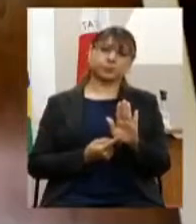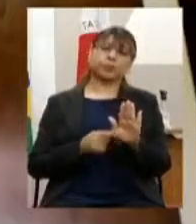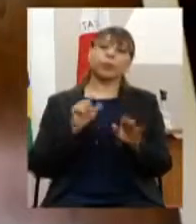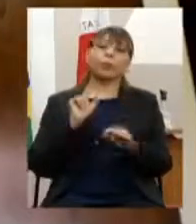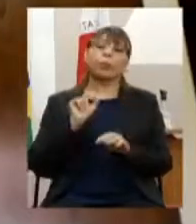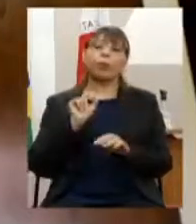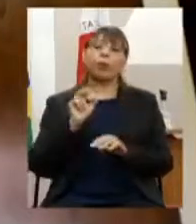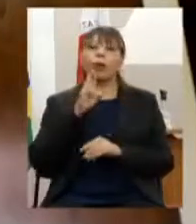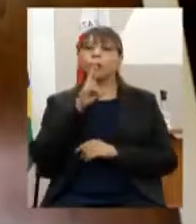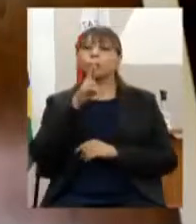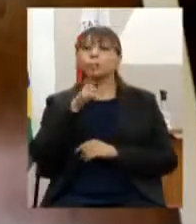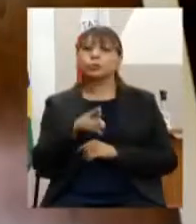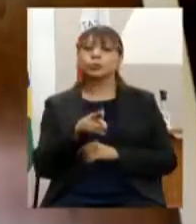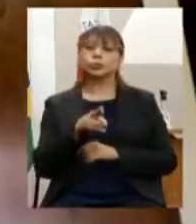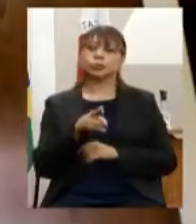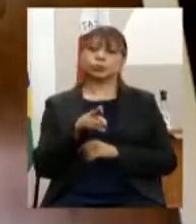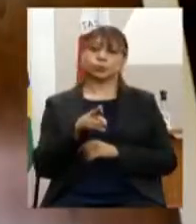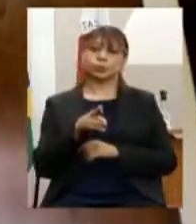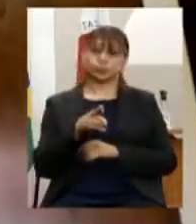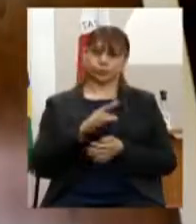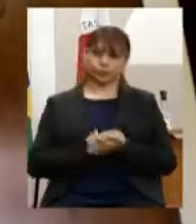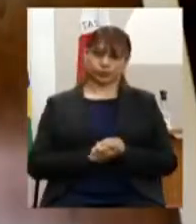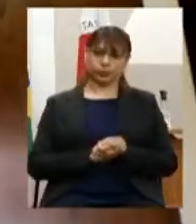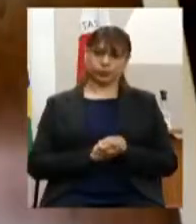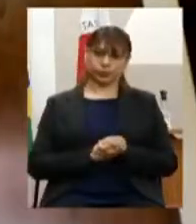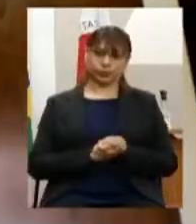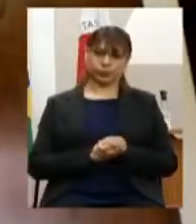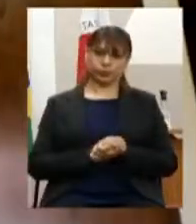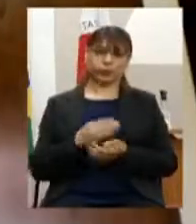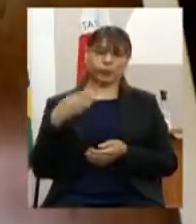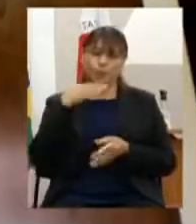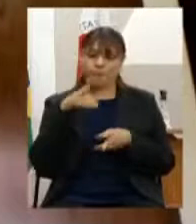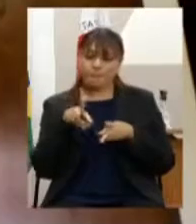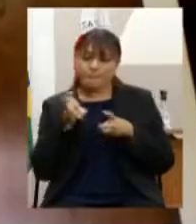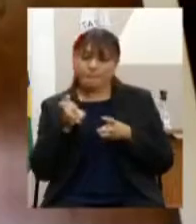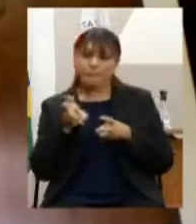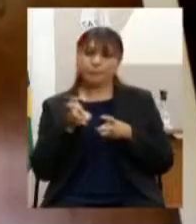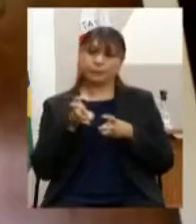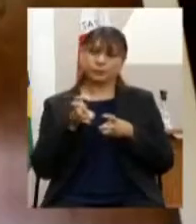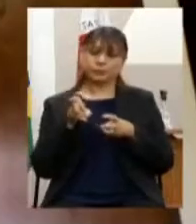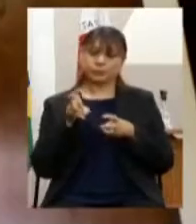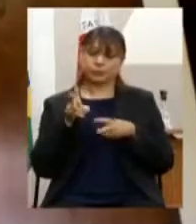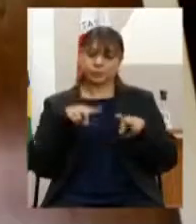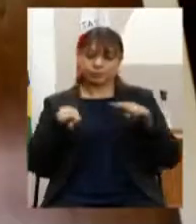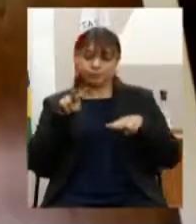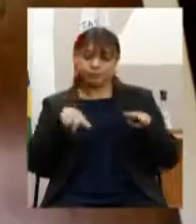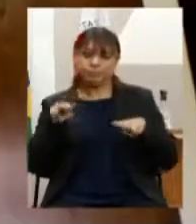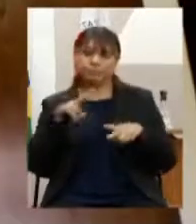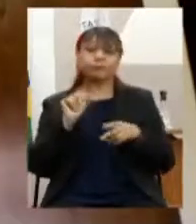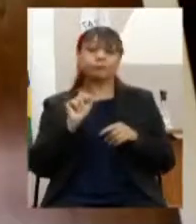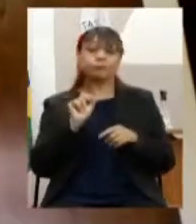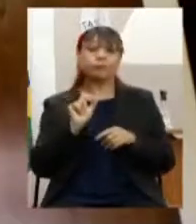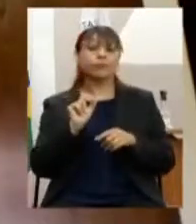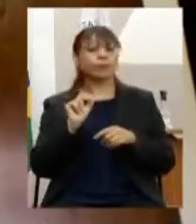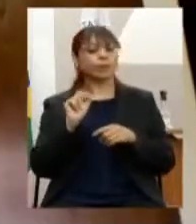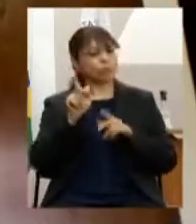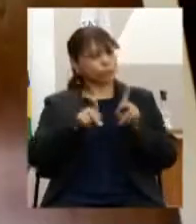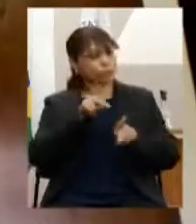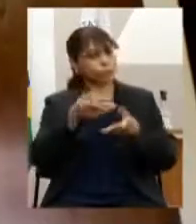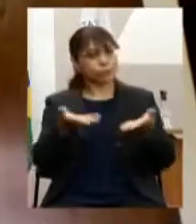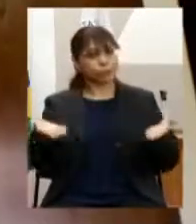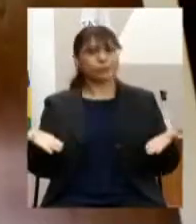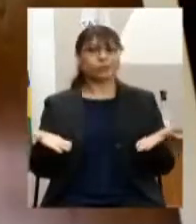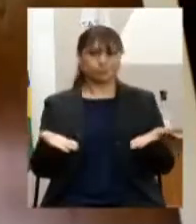do olhar da percepção da análise que a sociedade civil tem